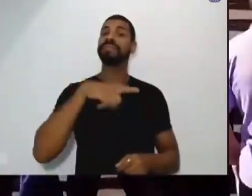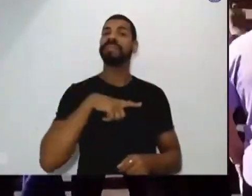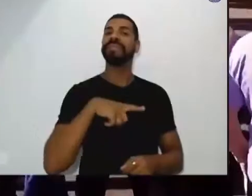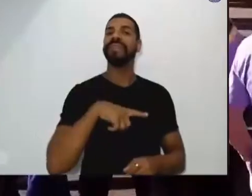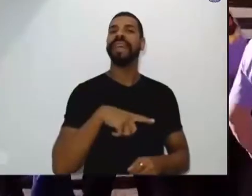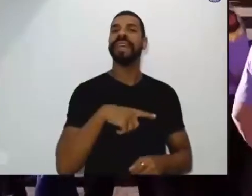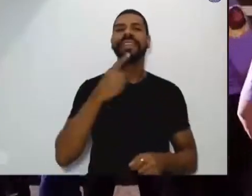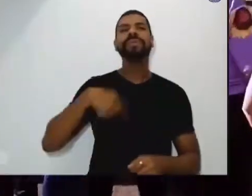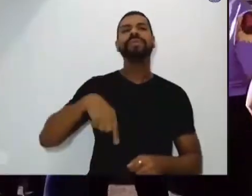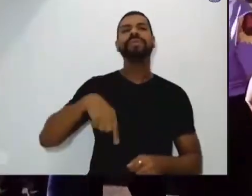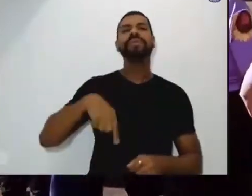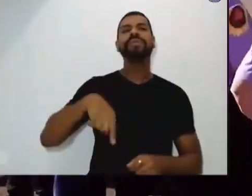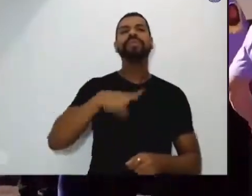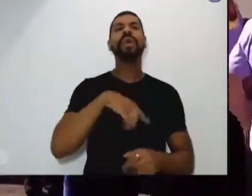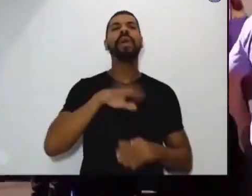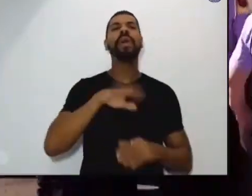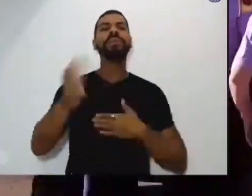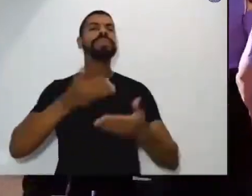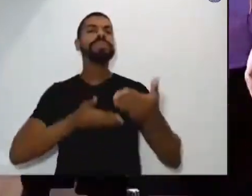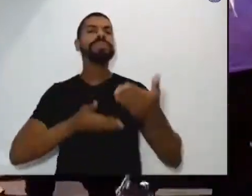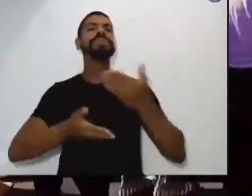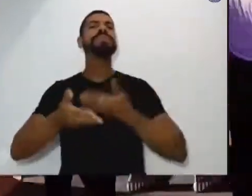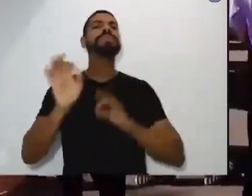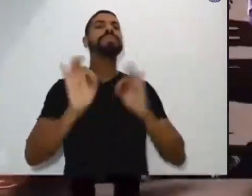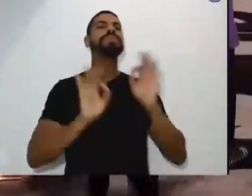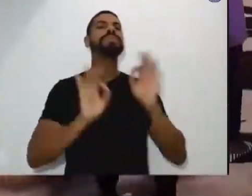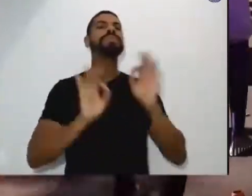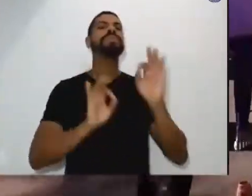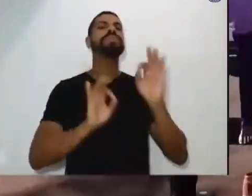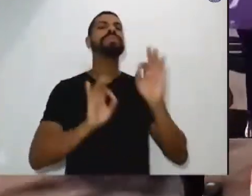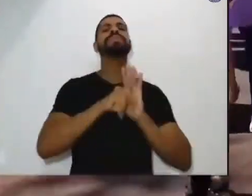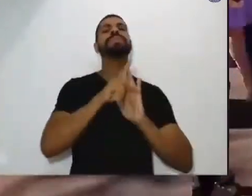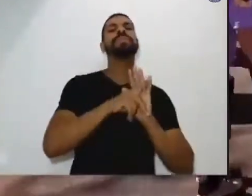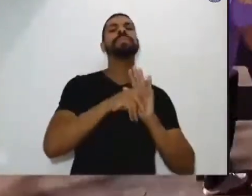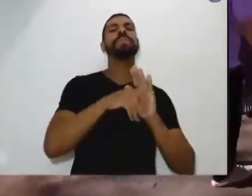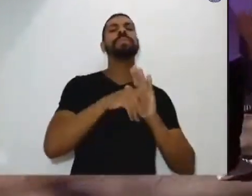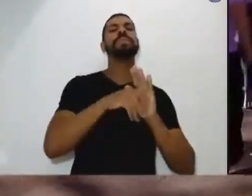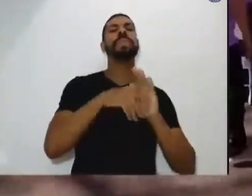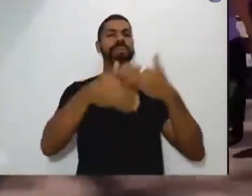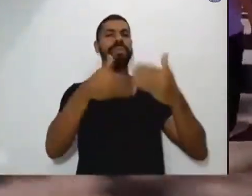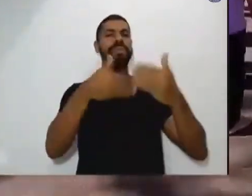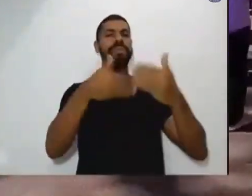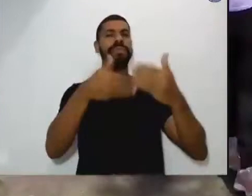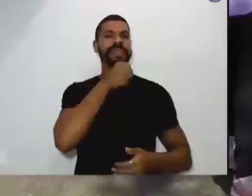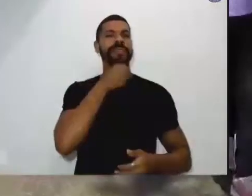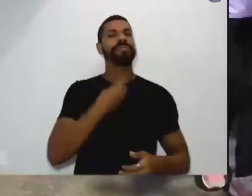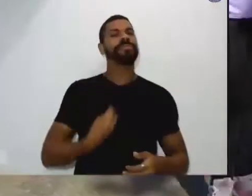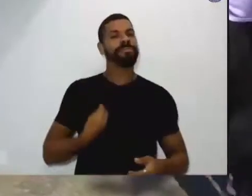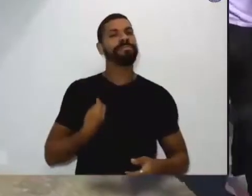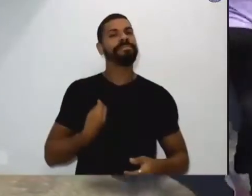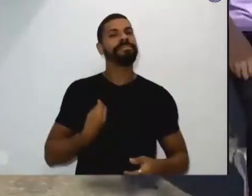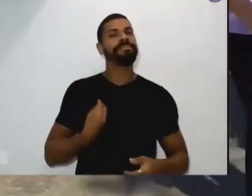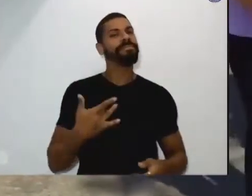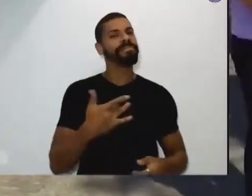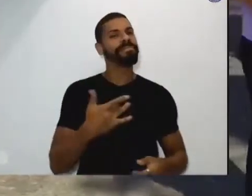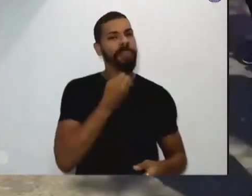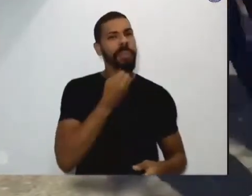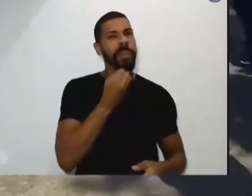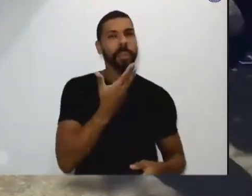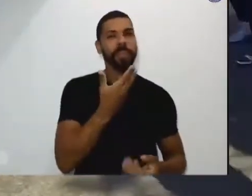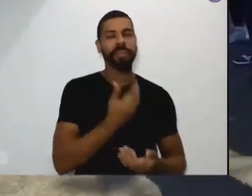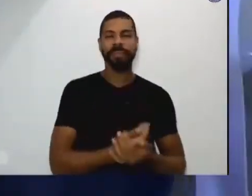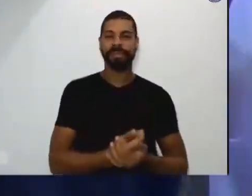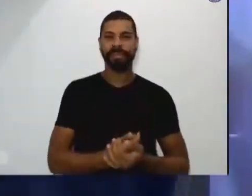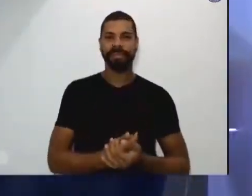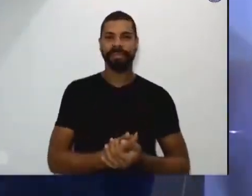contribuir para um processo de envelhecimento ativo e saudável. Eles precisam do